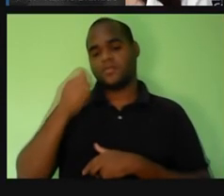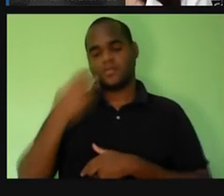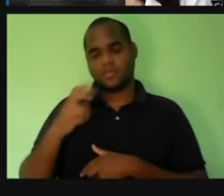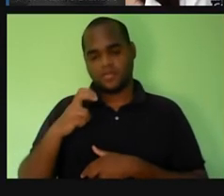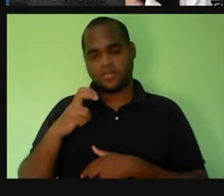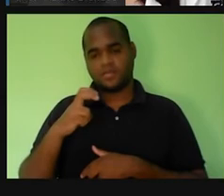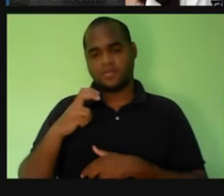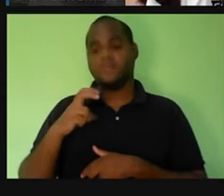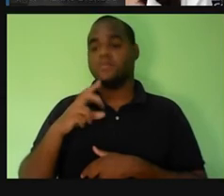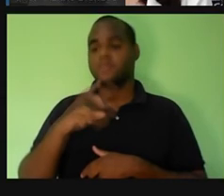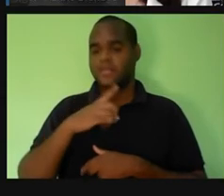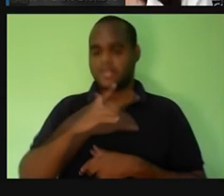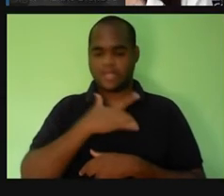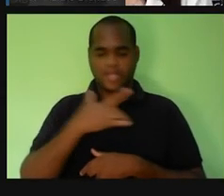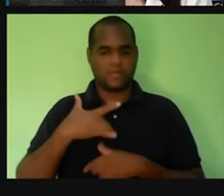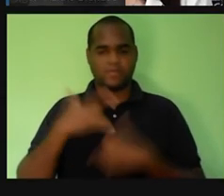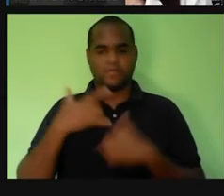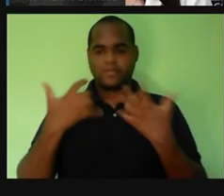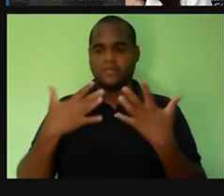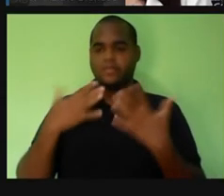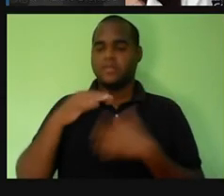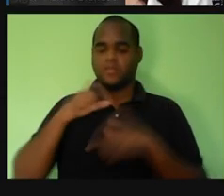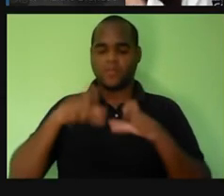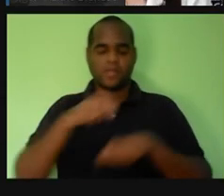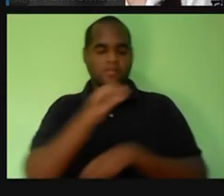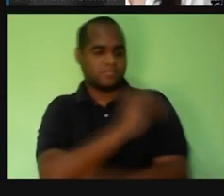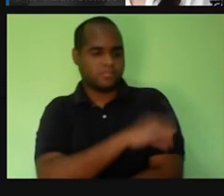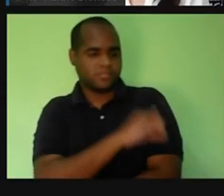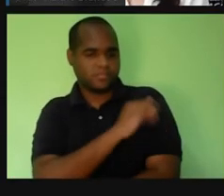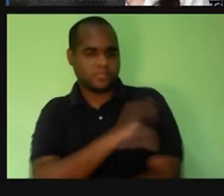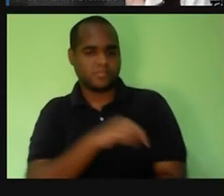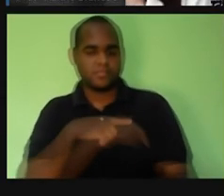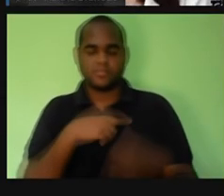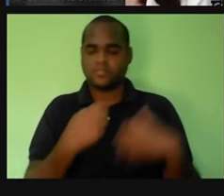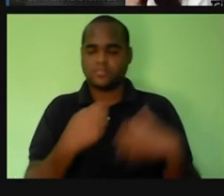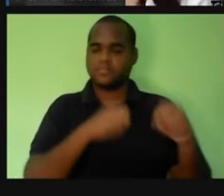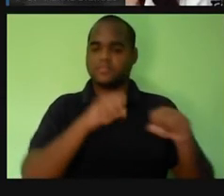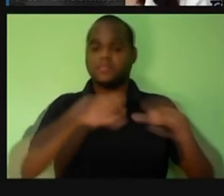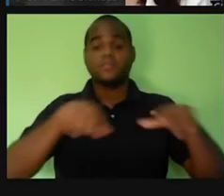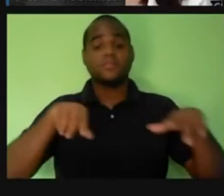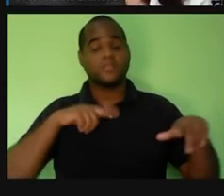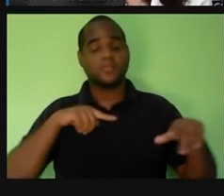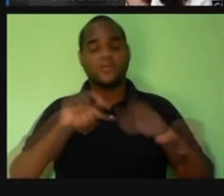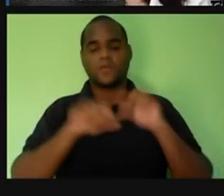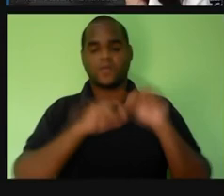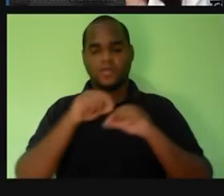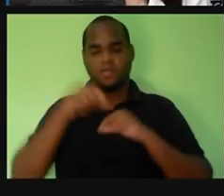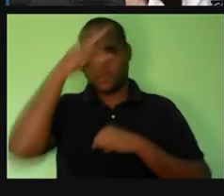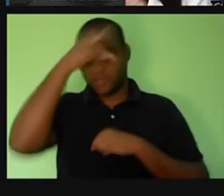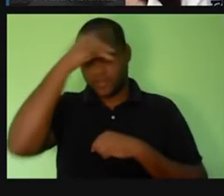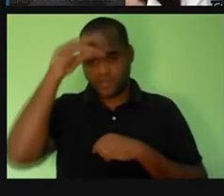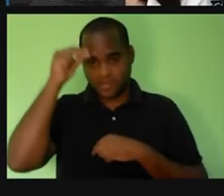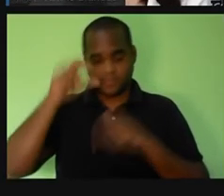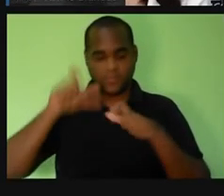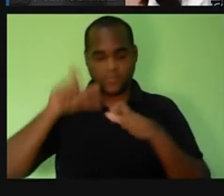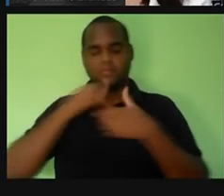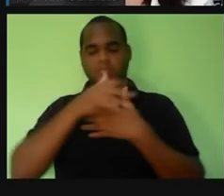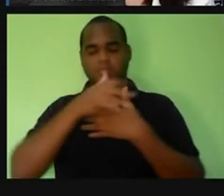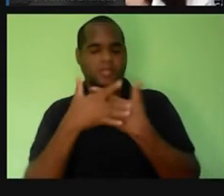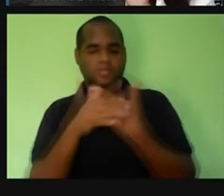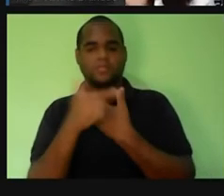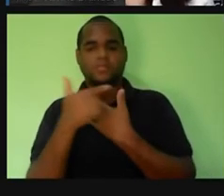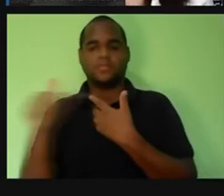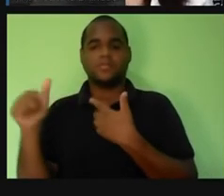foi para Petrópolis, onde ele se tornou prefeito da cidade. E em 1917,